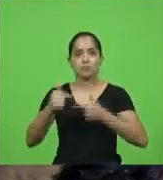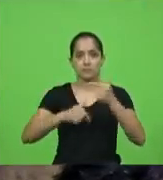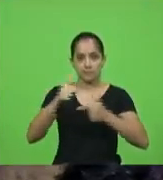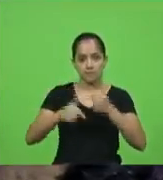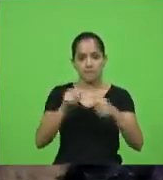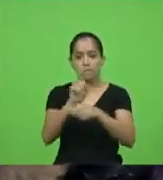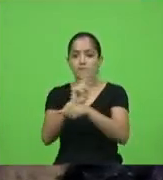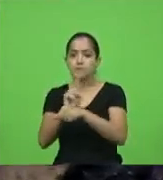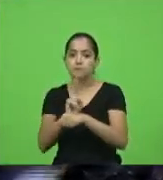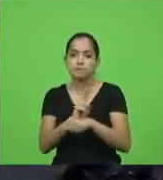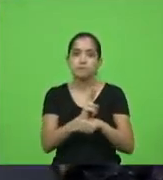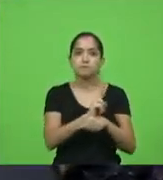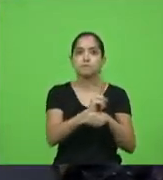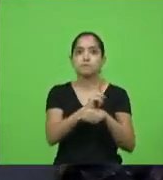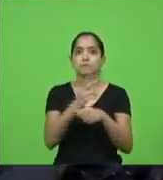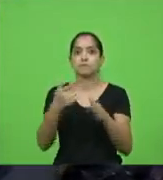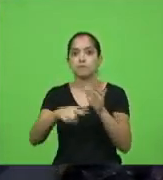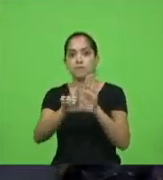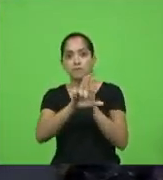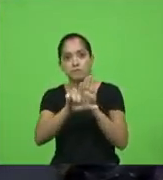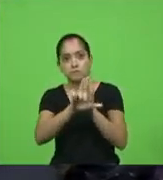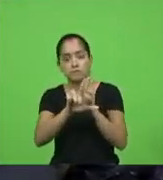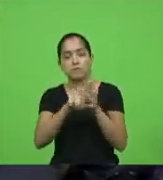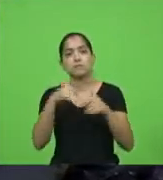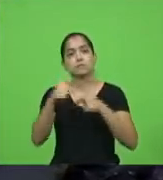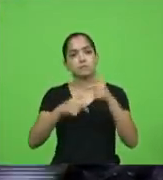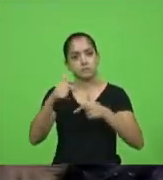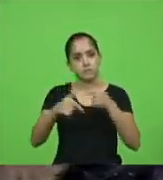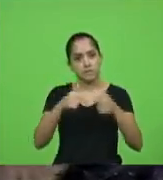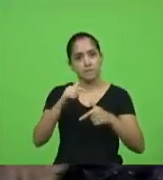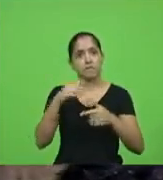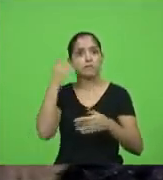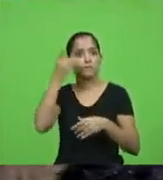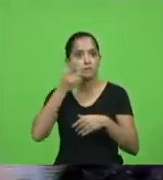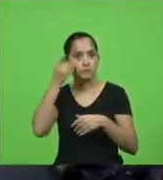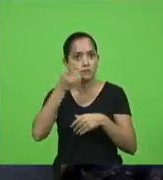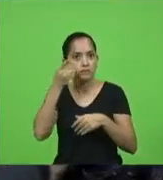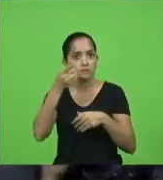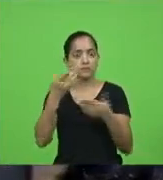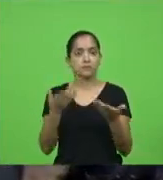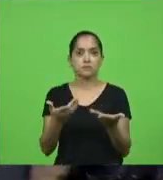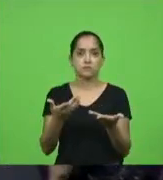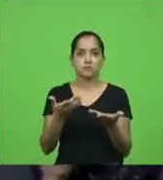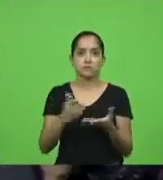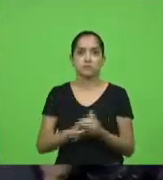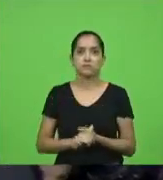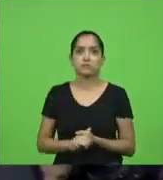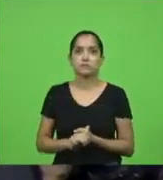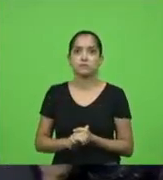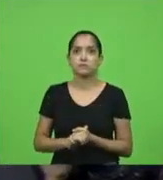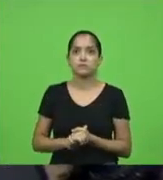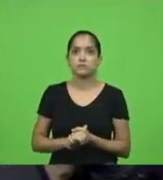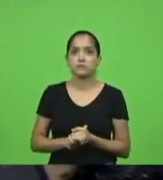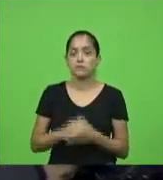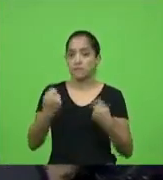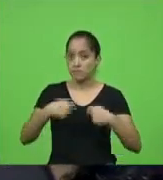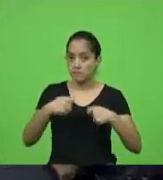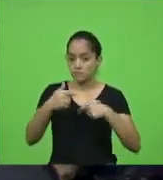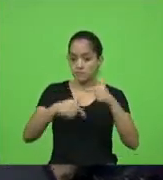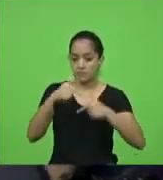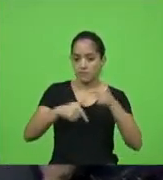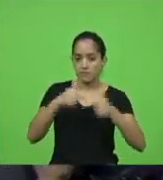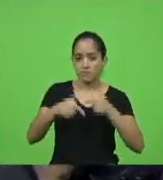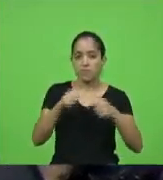fiscalizar e legislar. É isso é o trabalho do deputado. E não ficar gozando com o pau dos outros. É isso que você tem que fazer, trabalhar